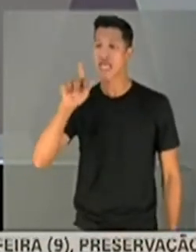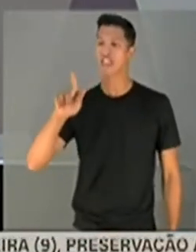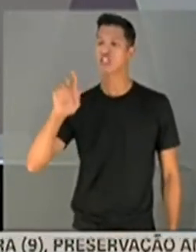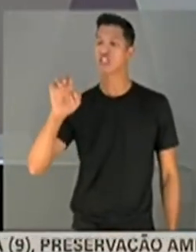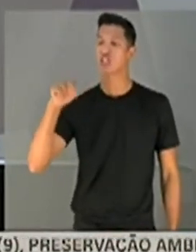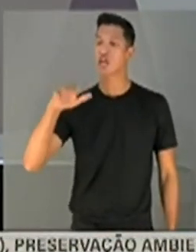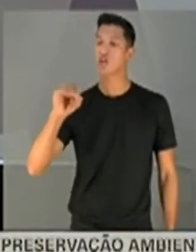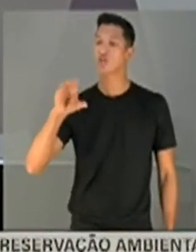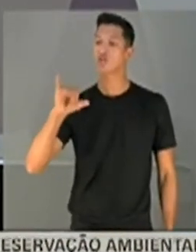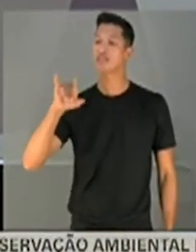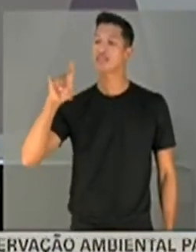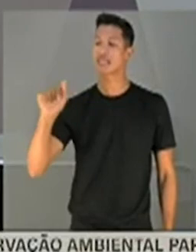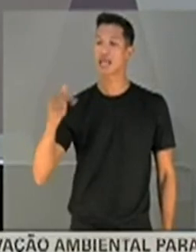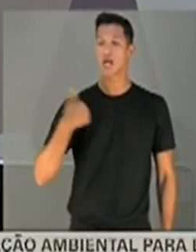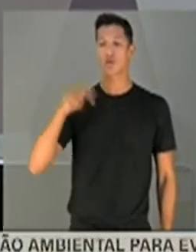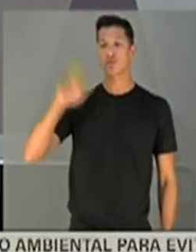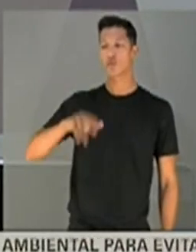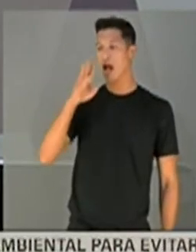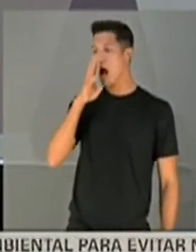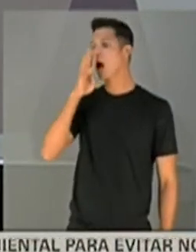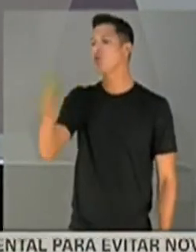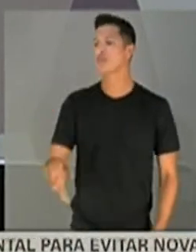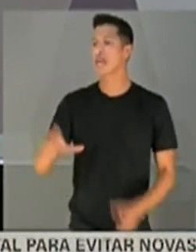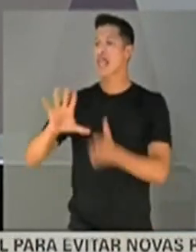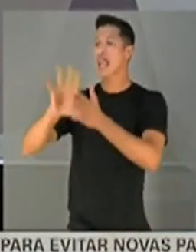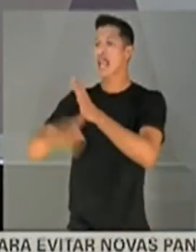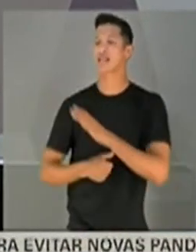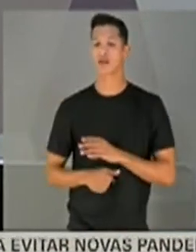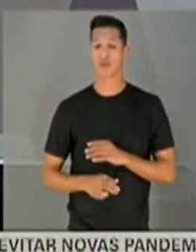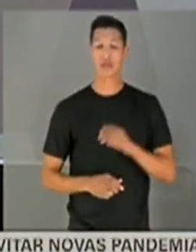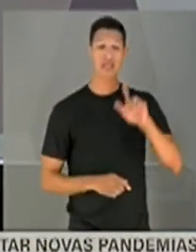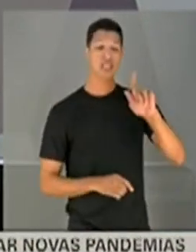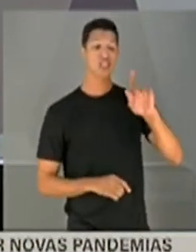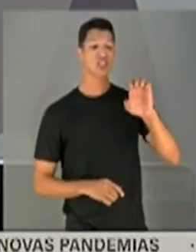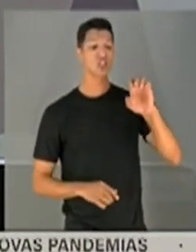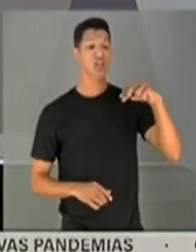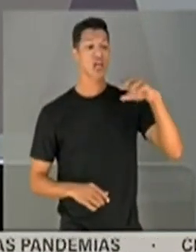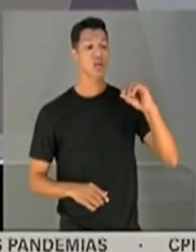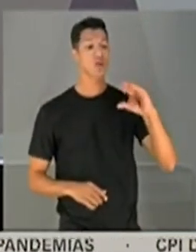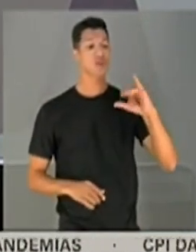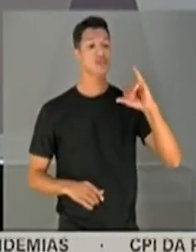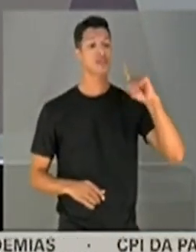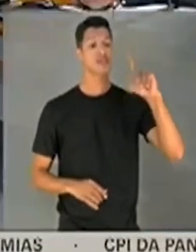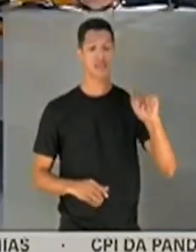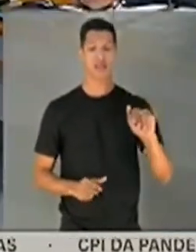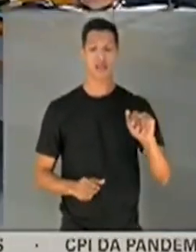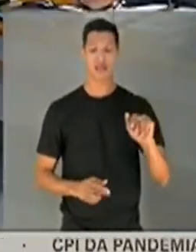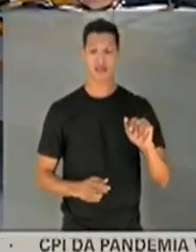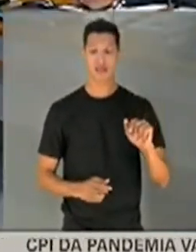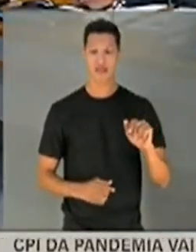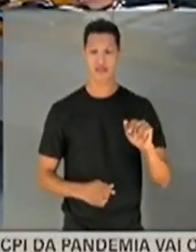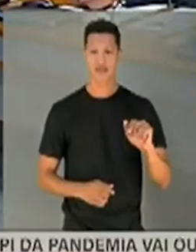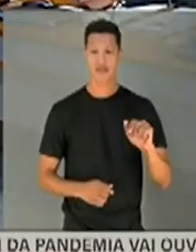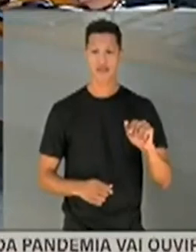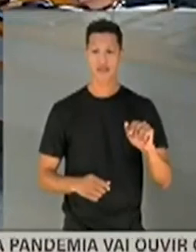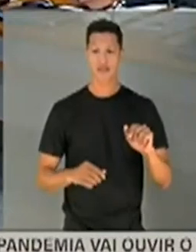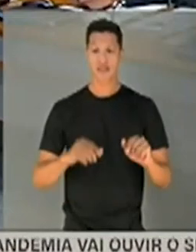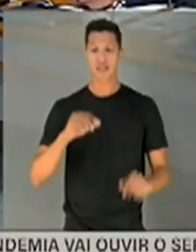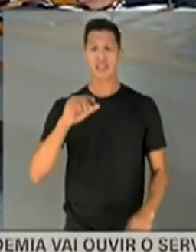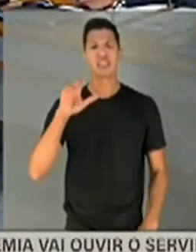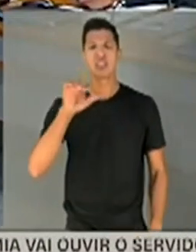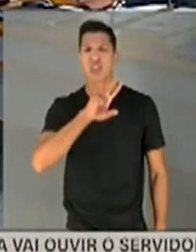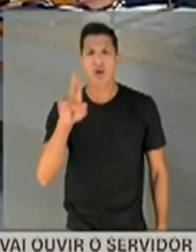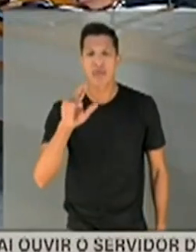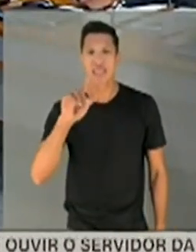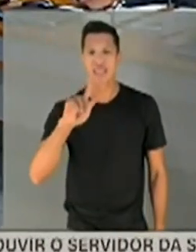Eu nunca lhe acusei de ser ladrão. Chamou de que, presidente? Genocida. Não, ele disse... De que mesmo, presidente? Hã? Chamou de